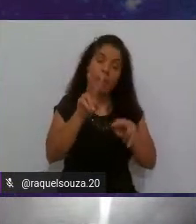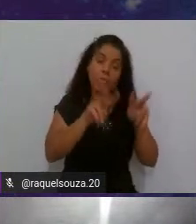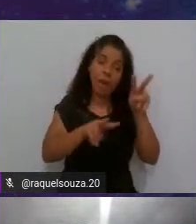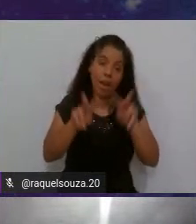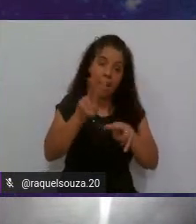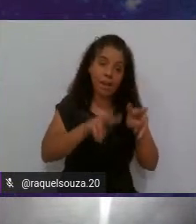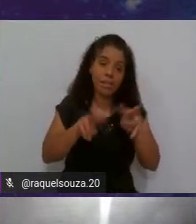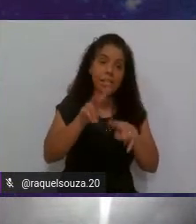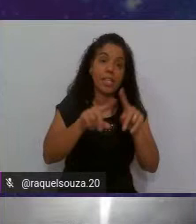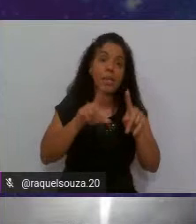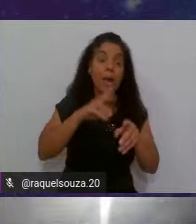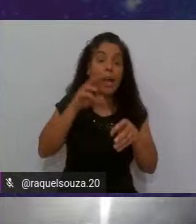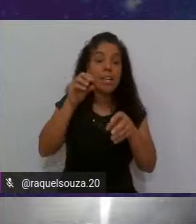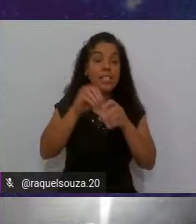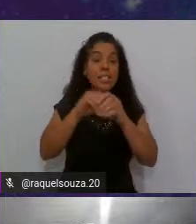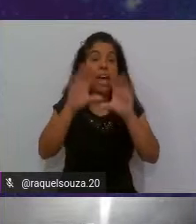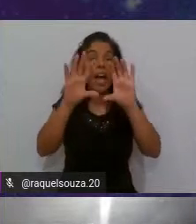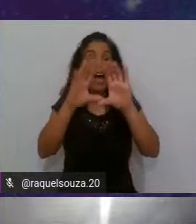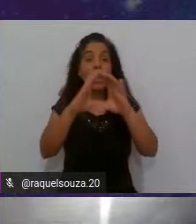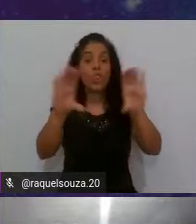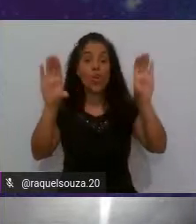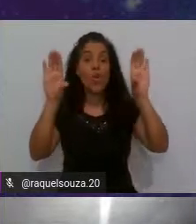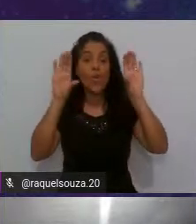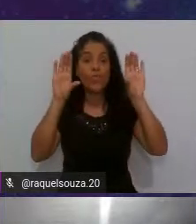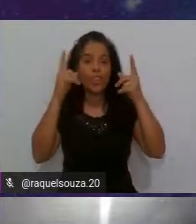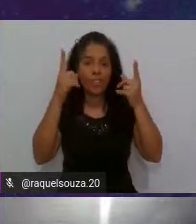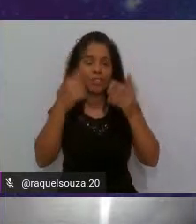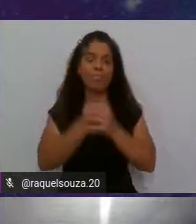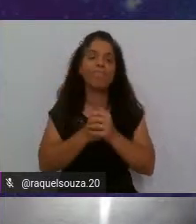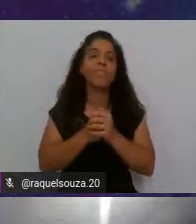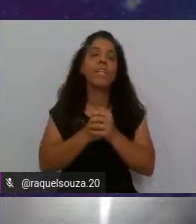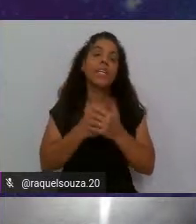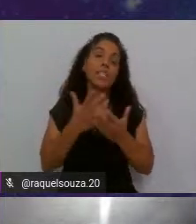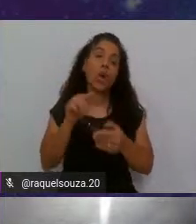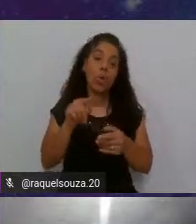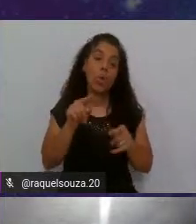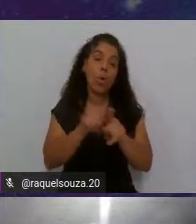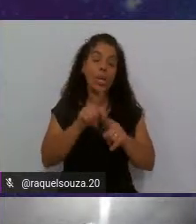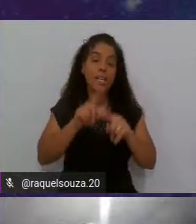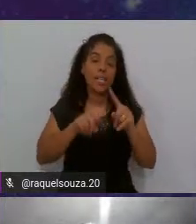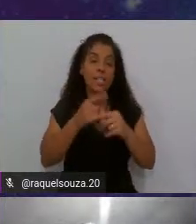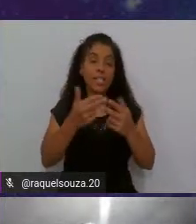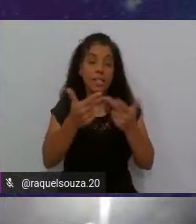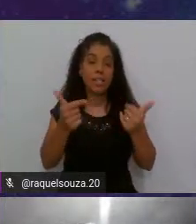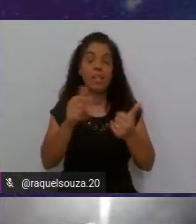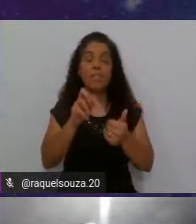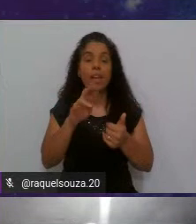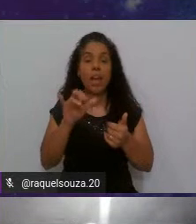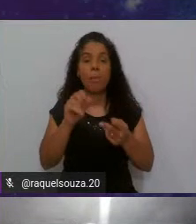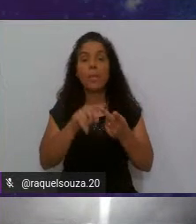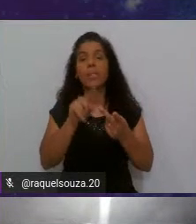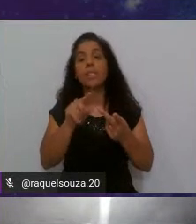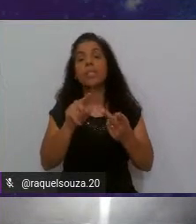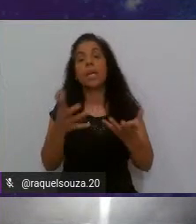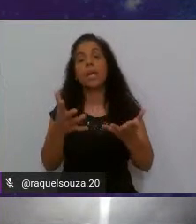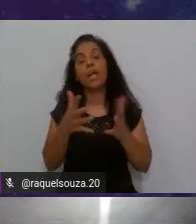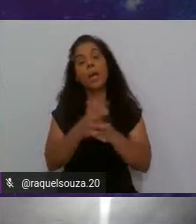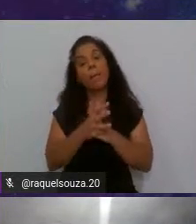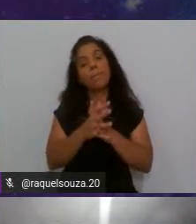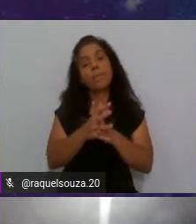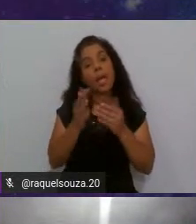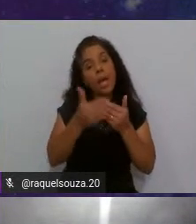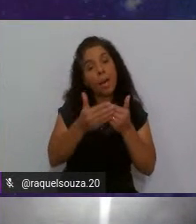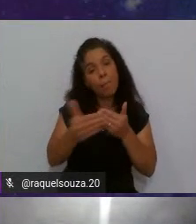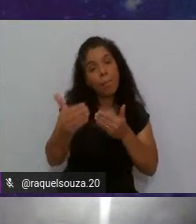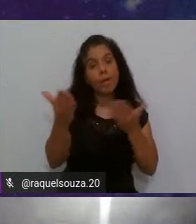na nuvem né então com essas ferramentas a partir de